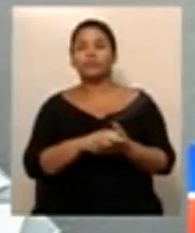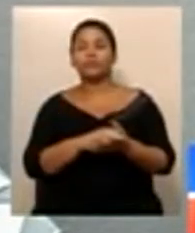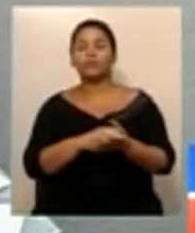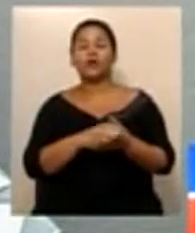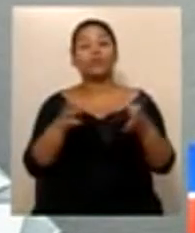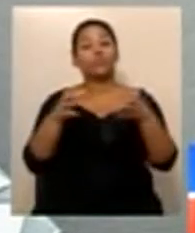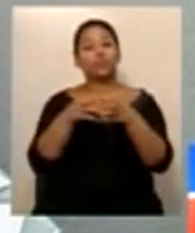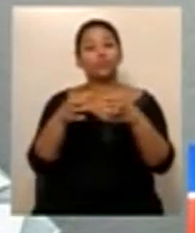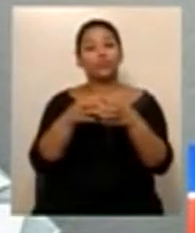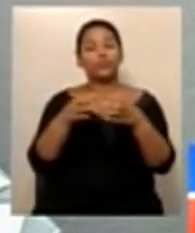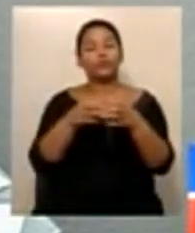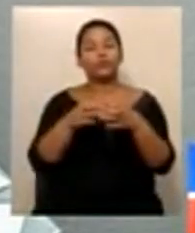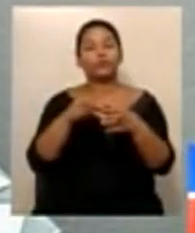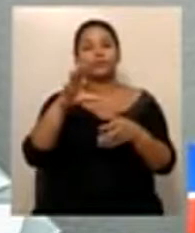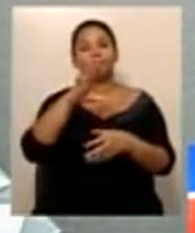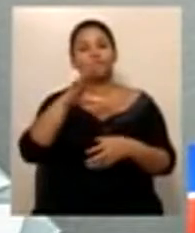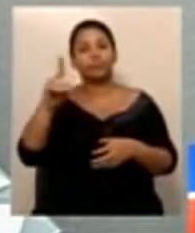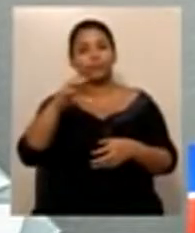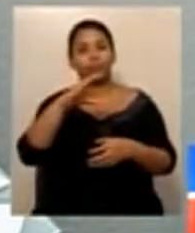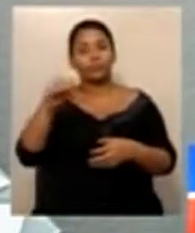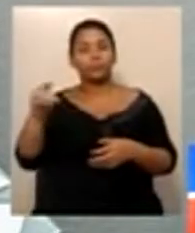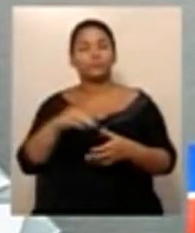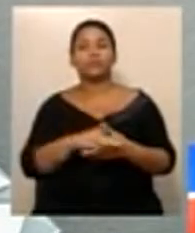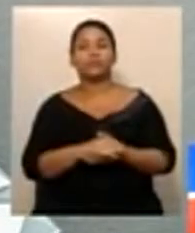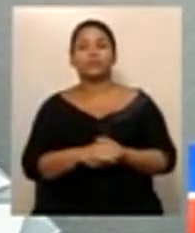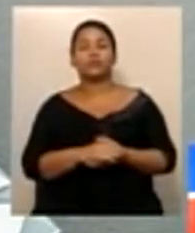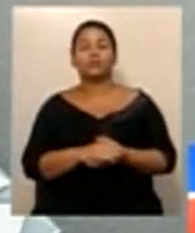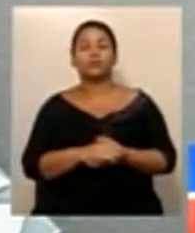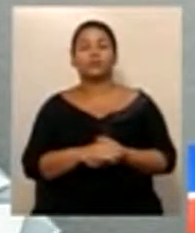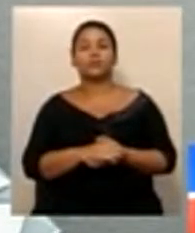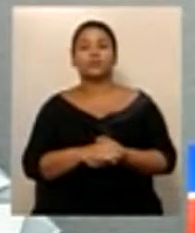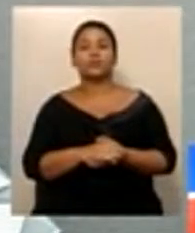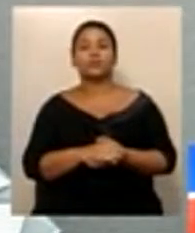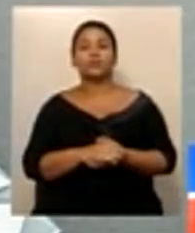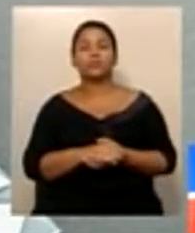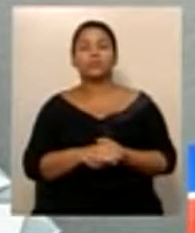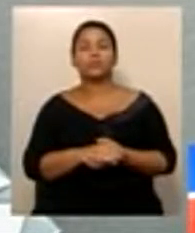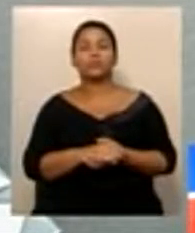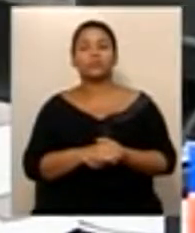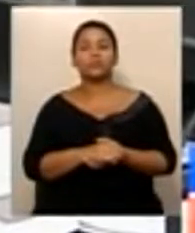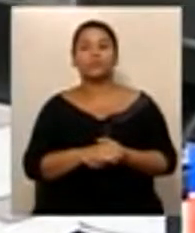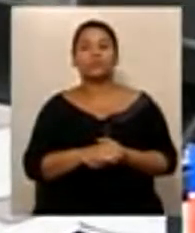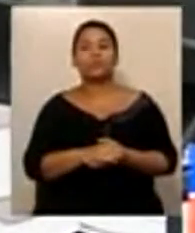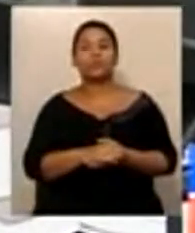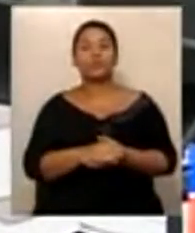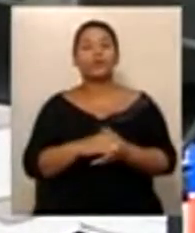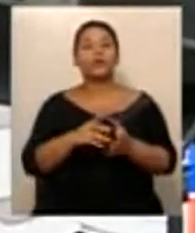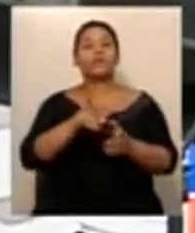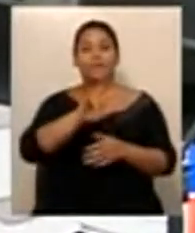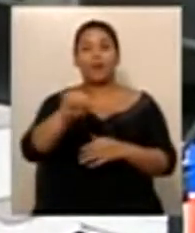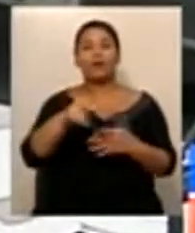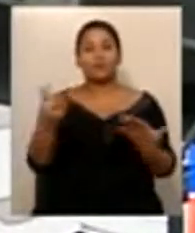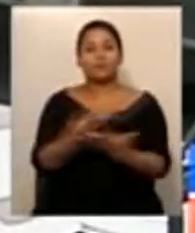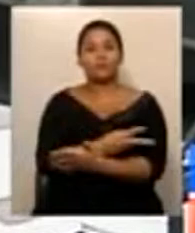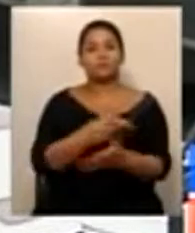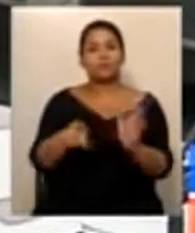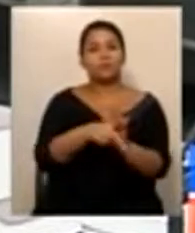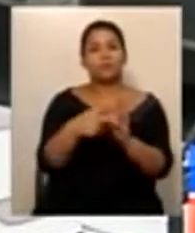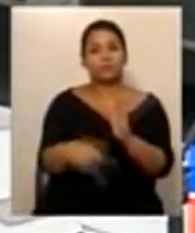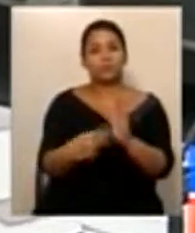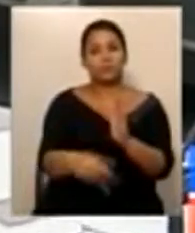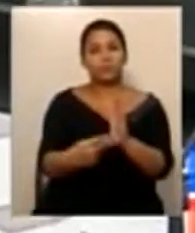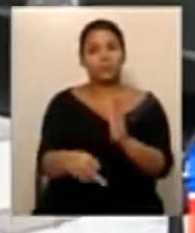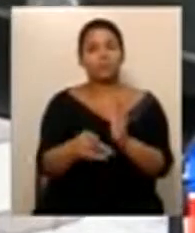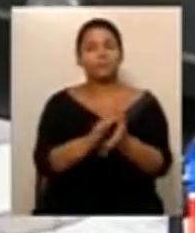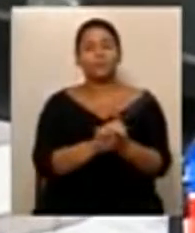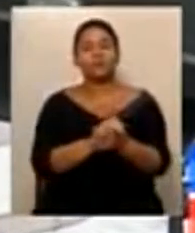nomeie relator especial. Tramita nessa casa um projeto de alteração do artigo